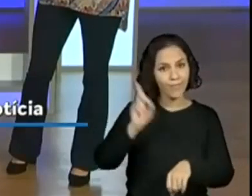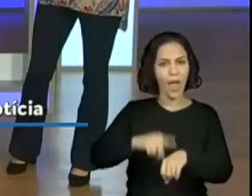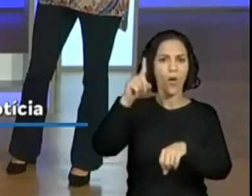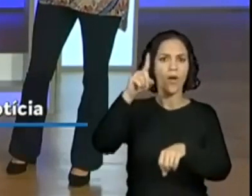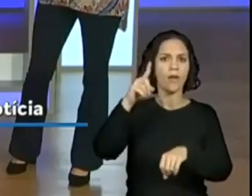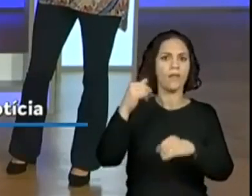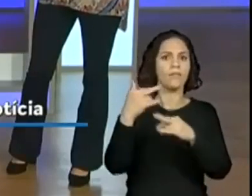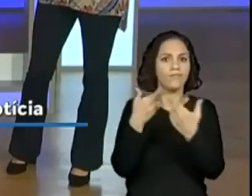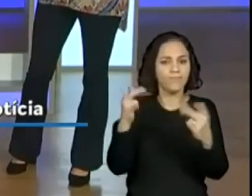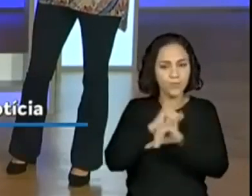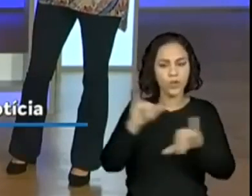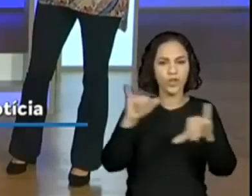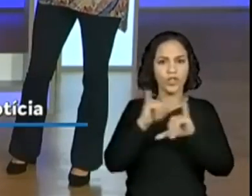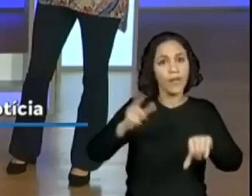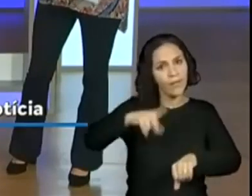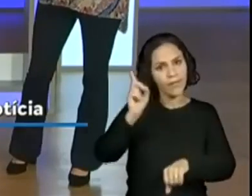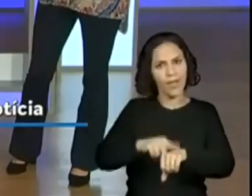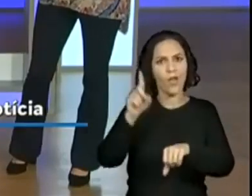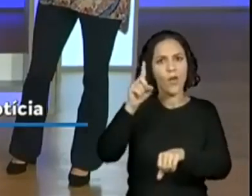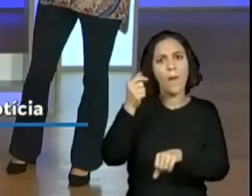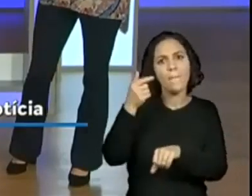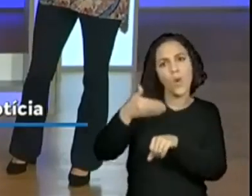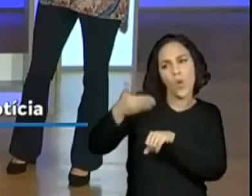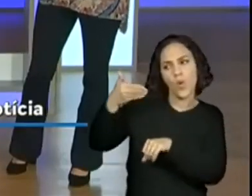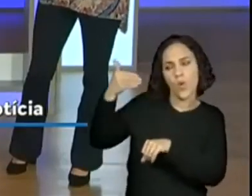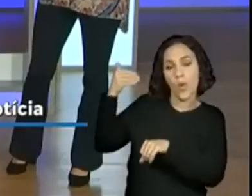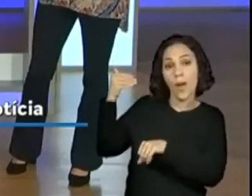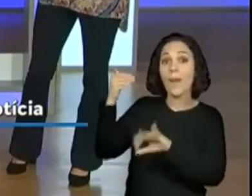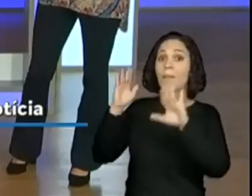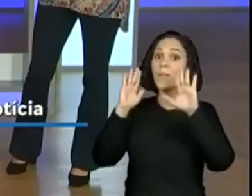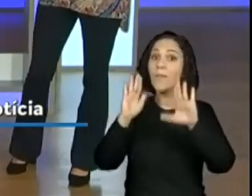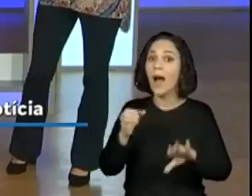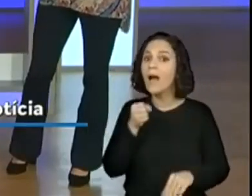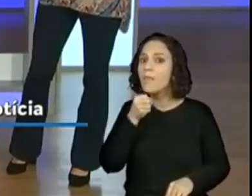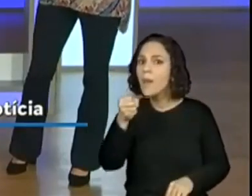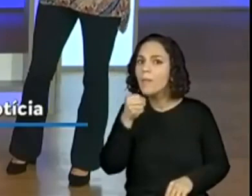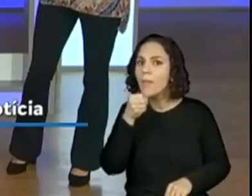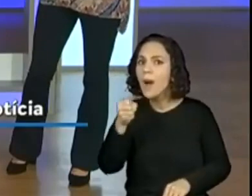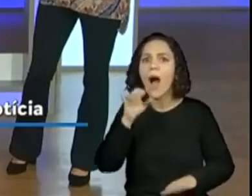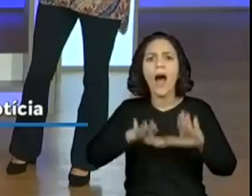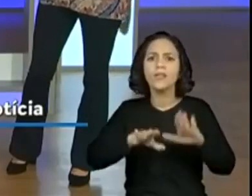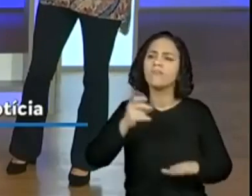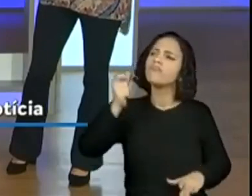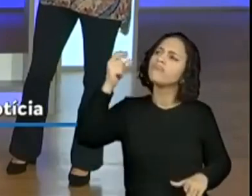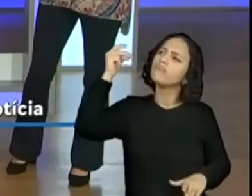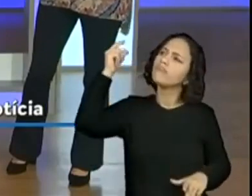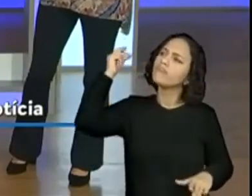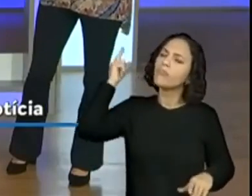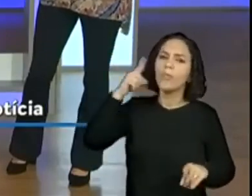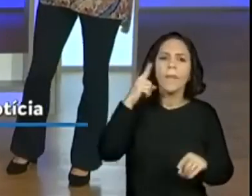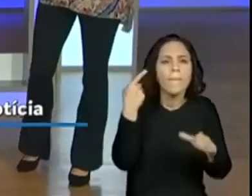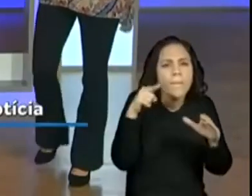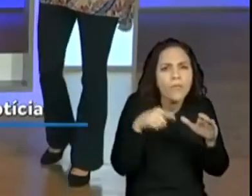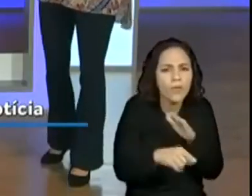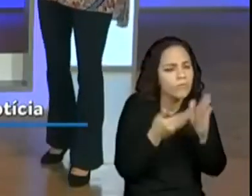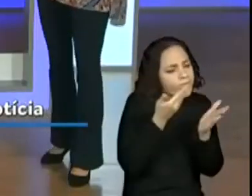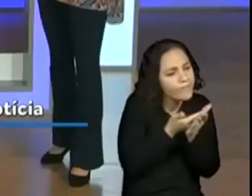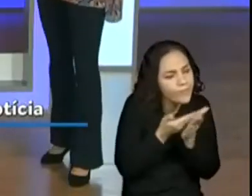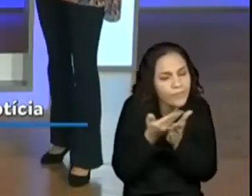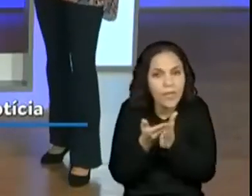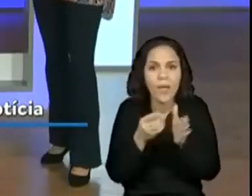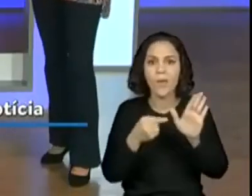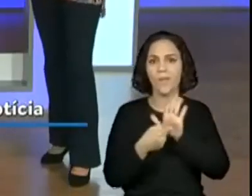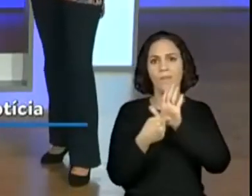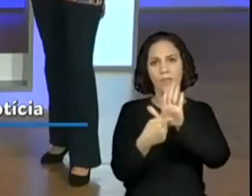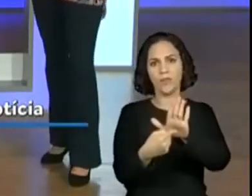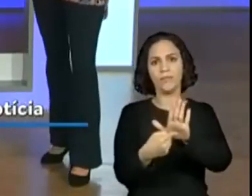já bastante desse gênero, né, professora? Já percorreram aí um caminho bem legal, não é? Agora é só ir relembrando um pouquinho com as questões que você colocou aí,